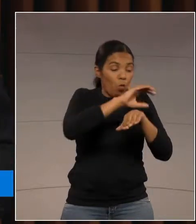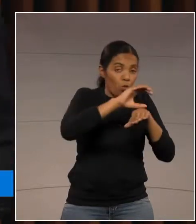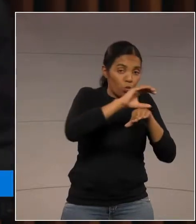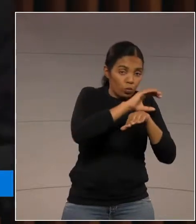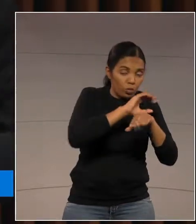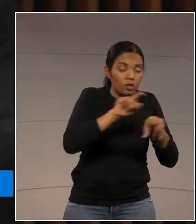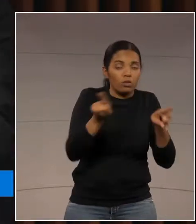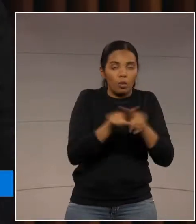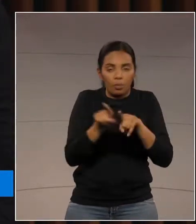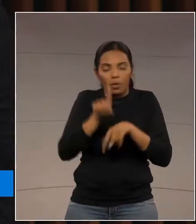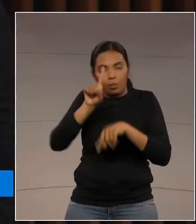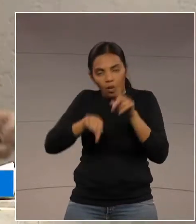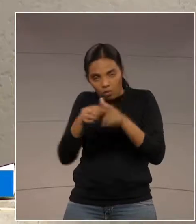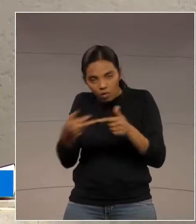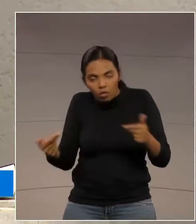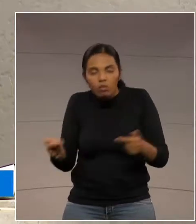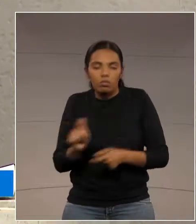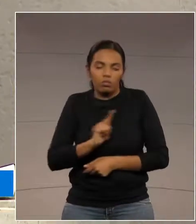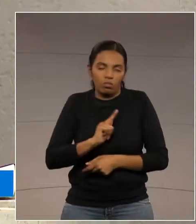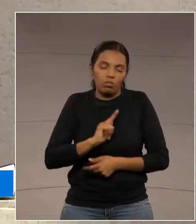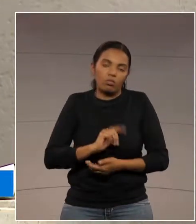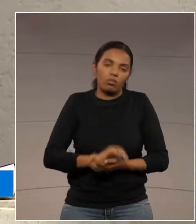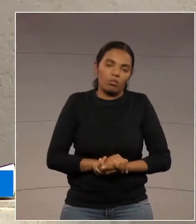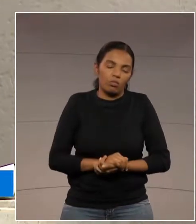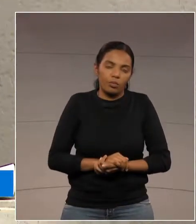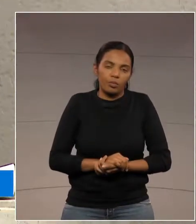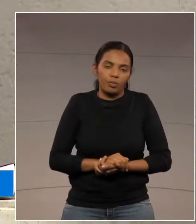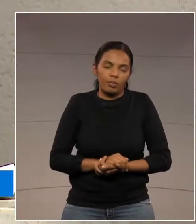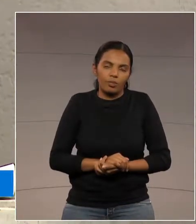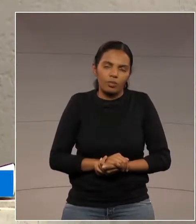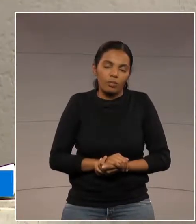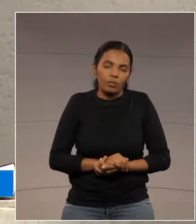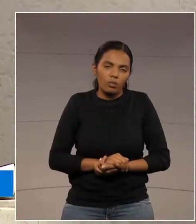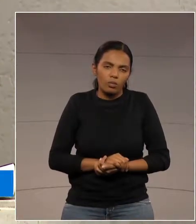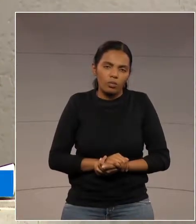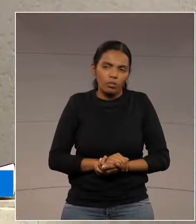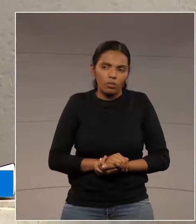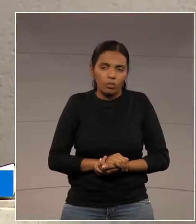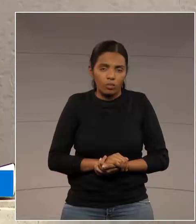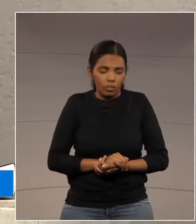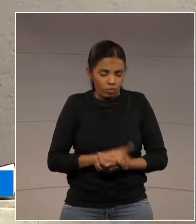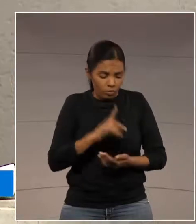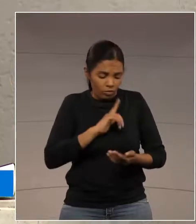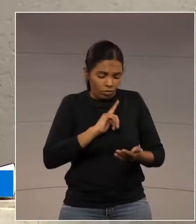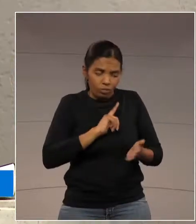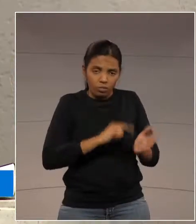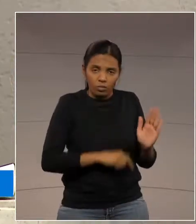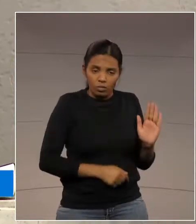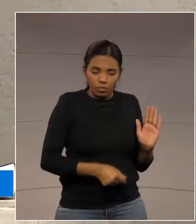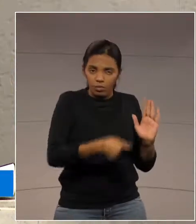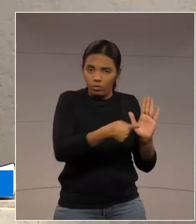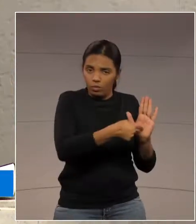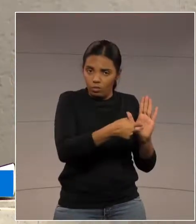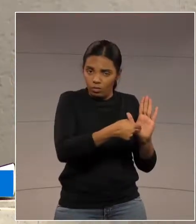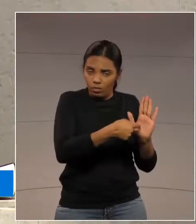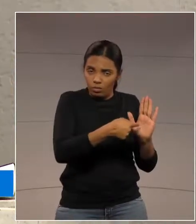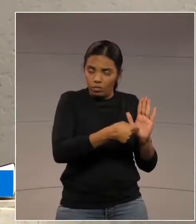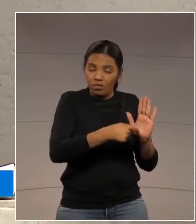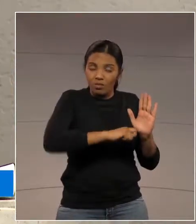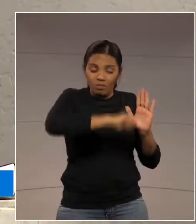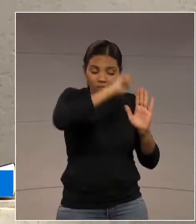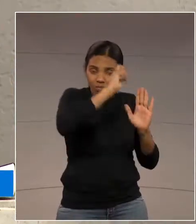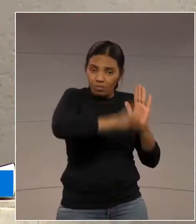materiais. Aqui nós temos uma nota pública assinada pelo Procurador-Geral de